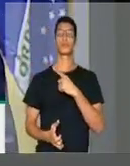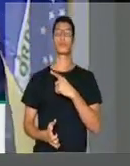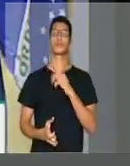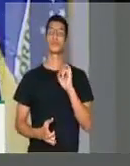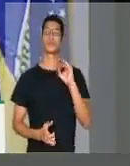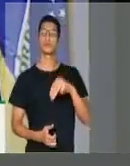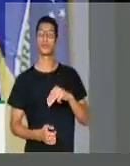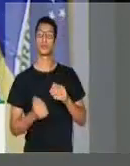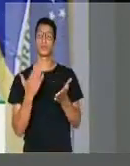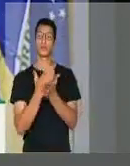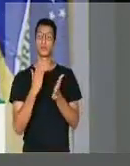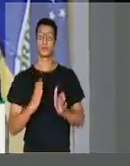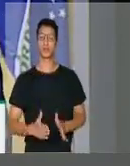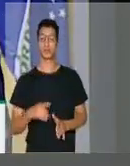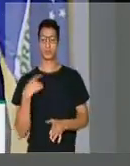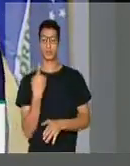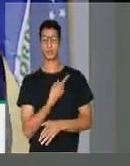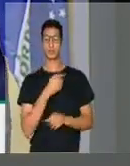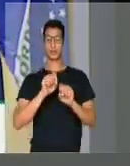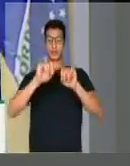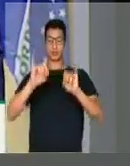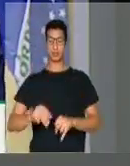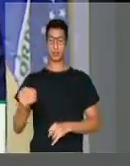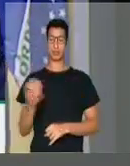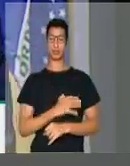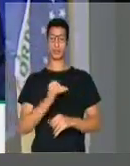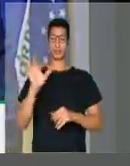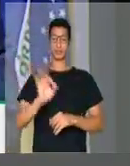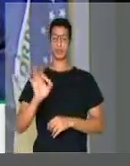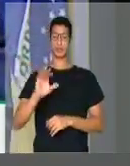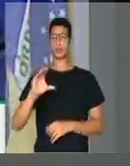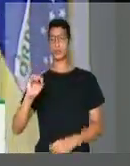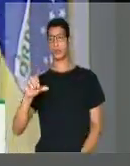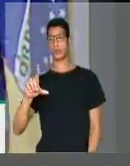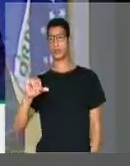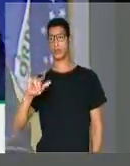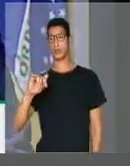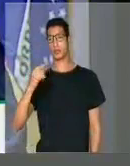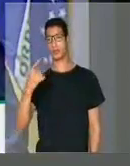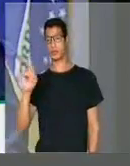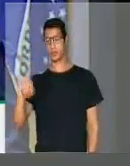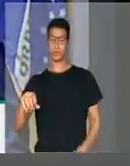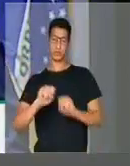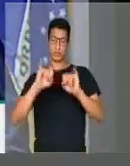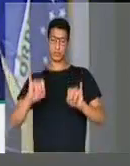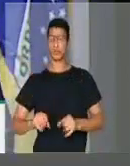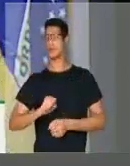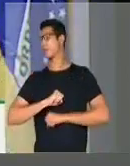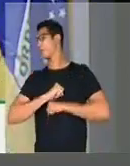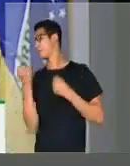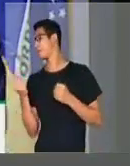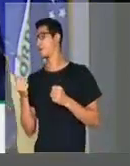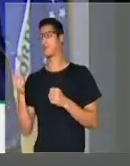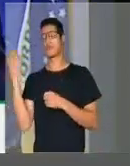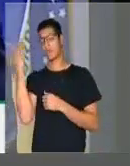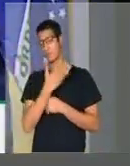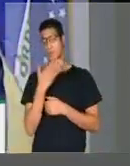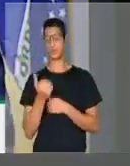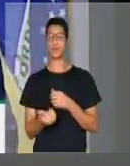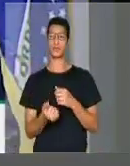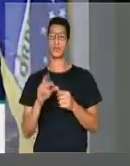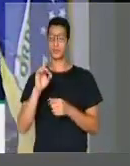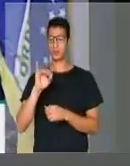sim que acabar com esse nosso sistema atual proporcional com coligação porque esse sim é uma aberração comprovada.